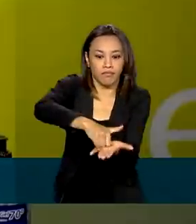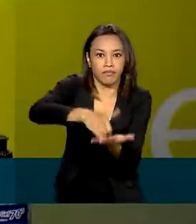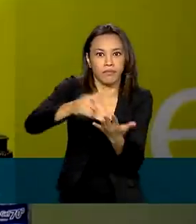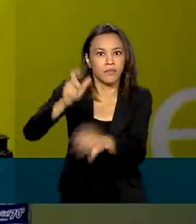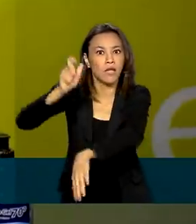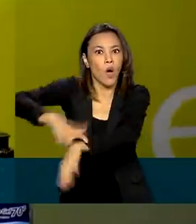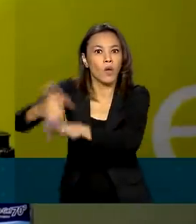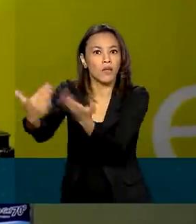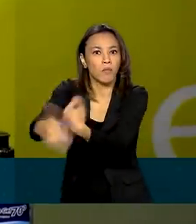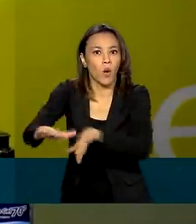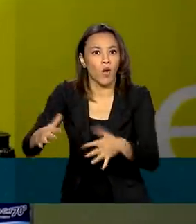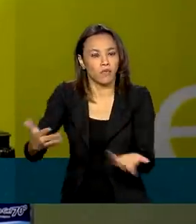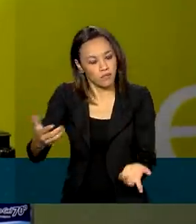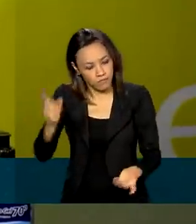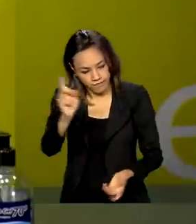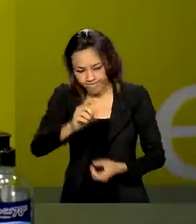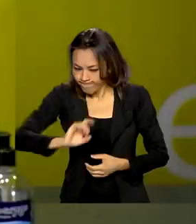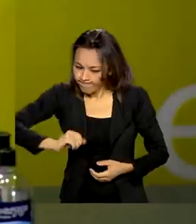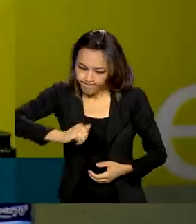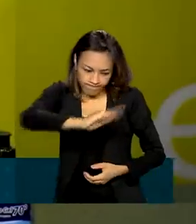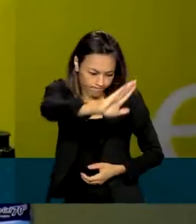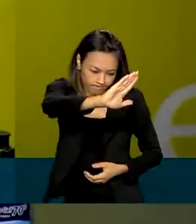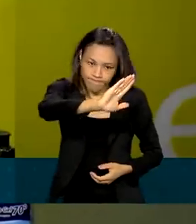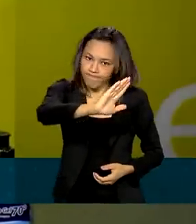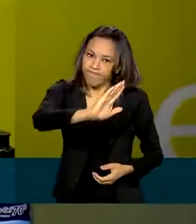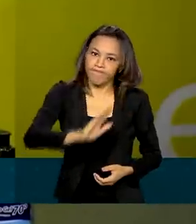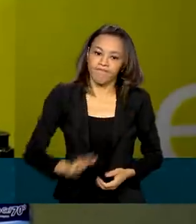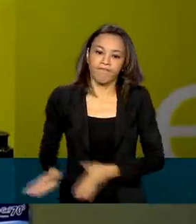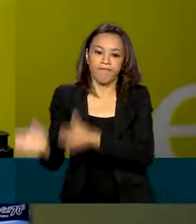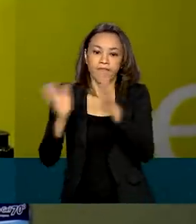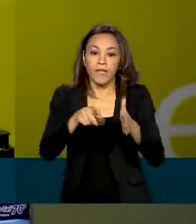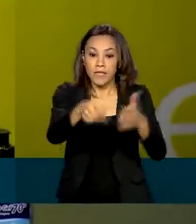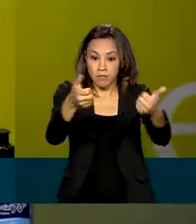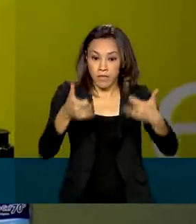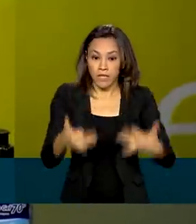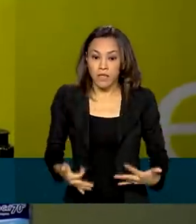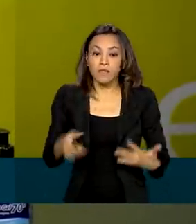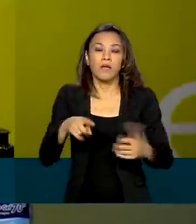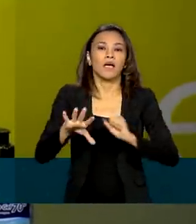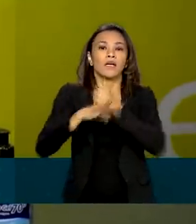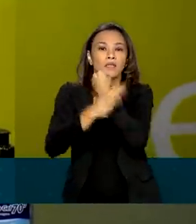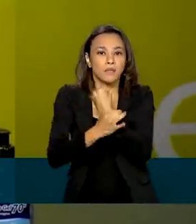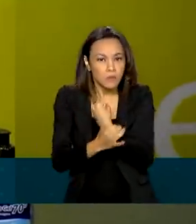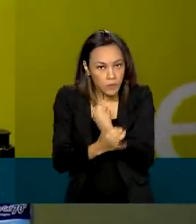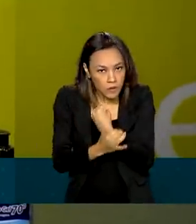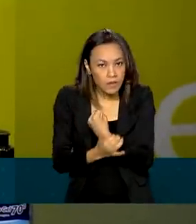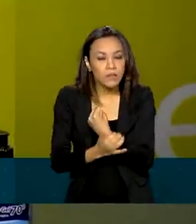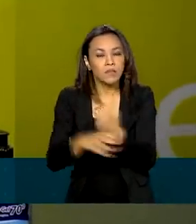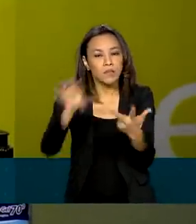exemplo. Entendemos que quanto à questão de segurança e de lisura do certame, transcorreu da